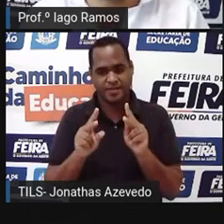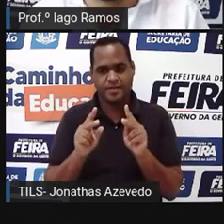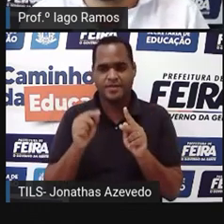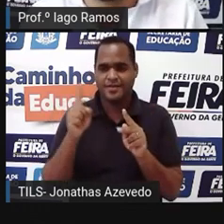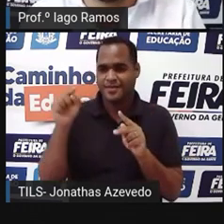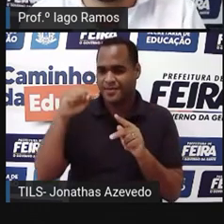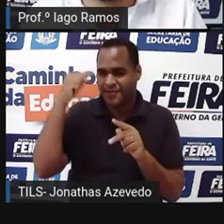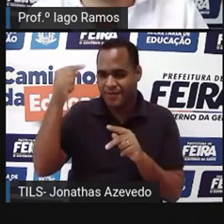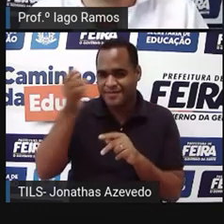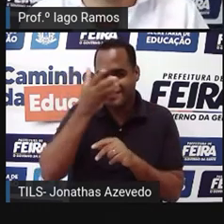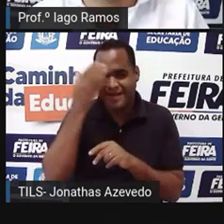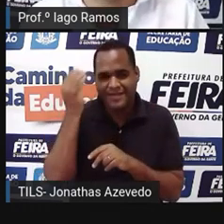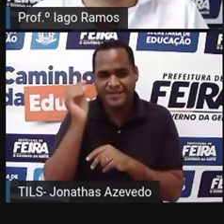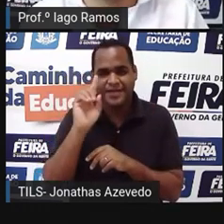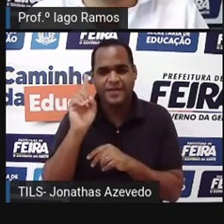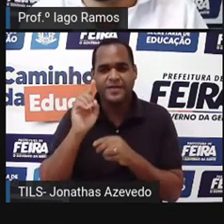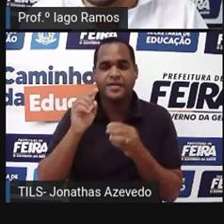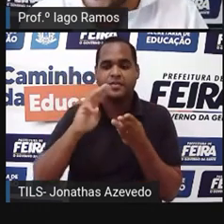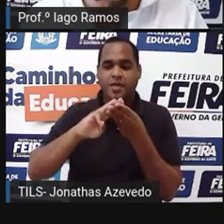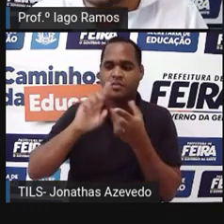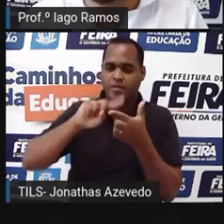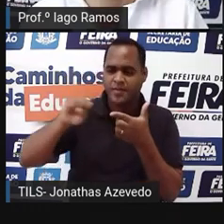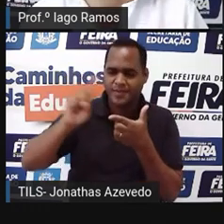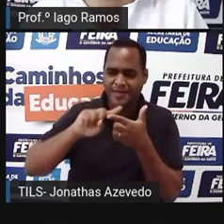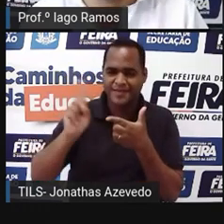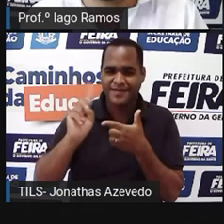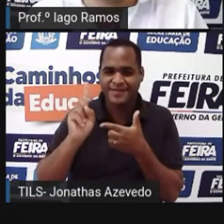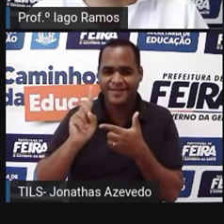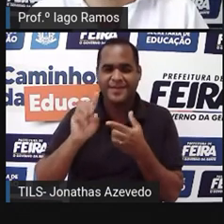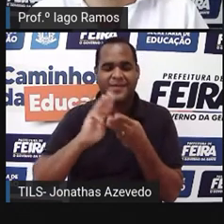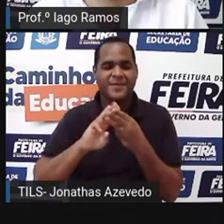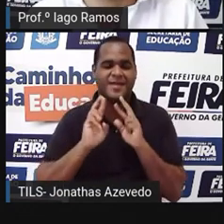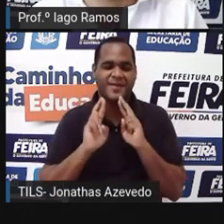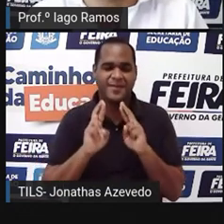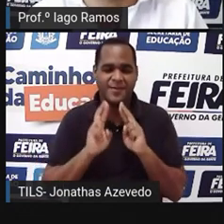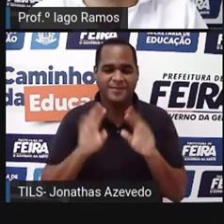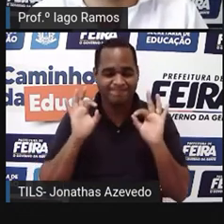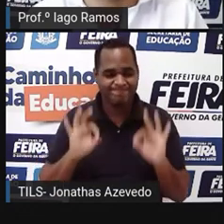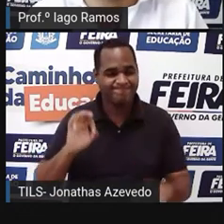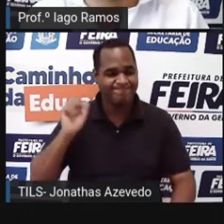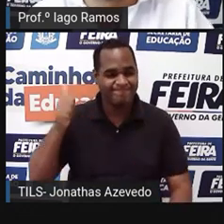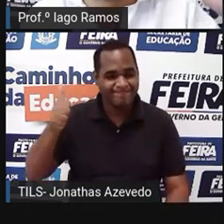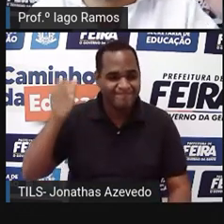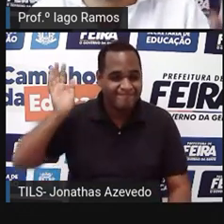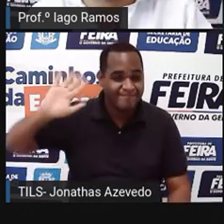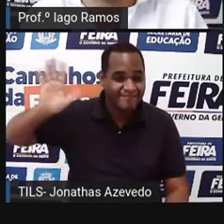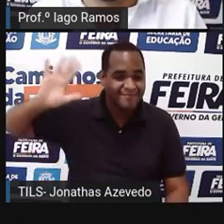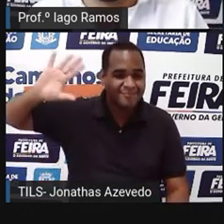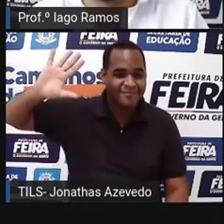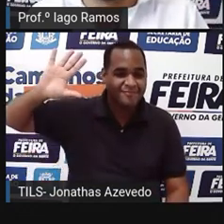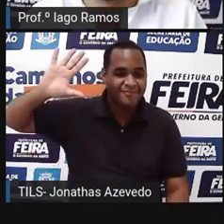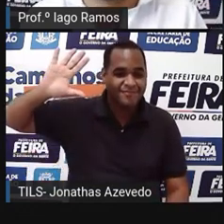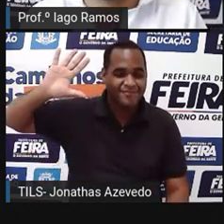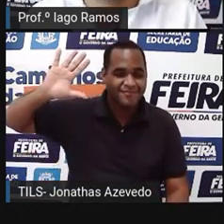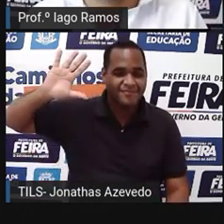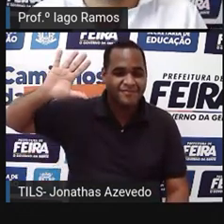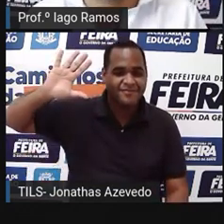desde já até a próxima não esquece matemática não é problema é solução é isso aí valeu até mais